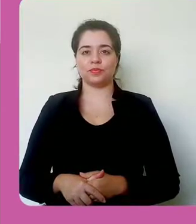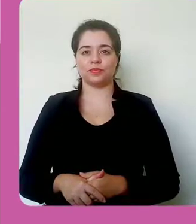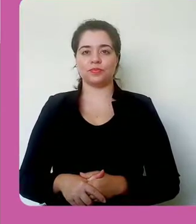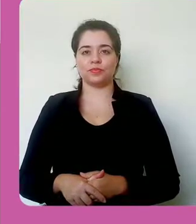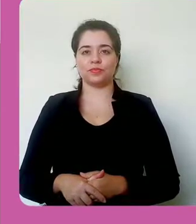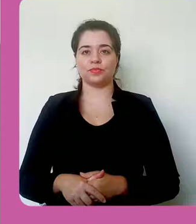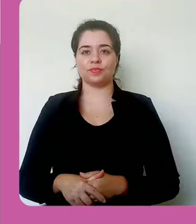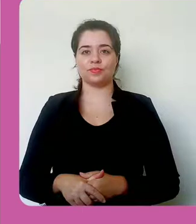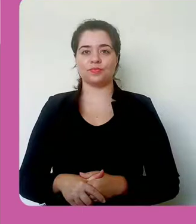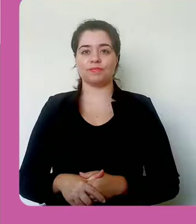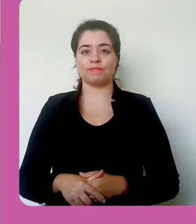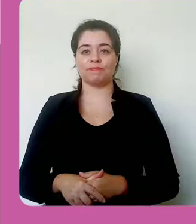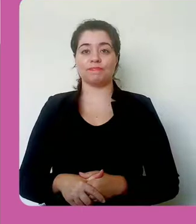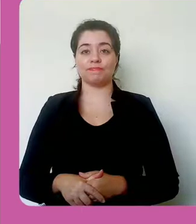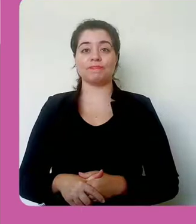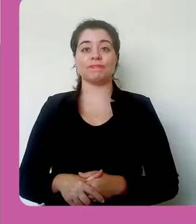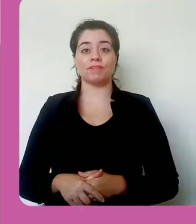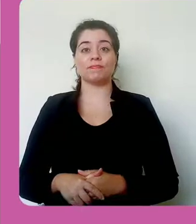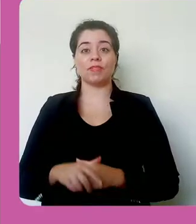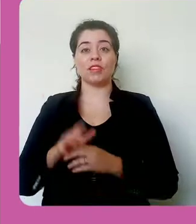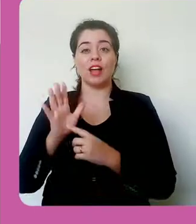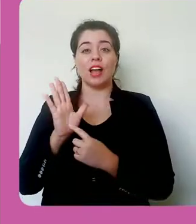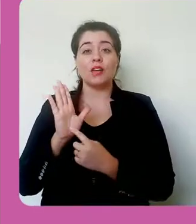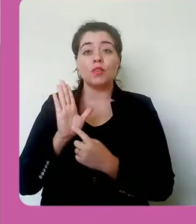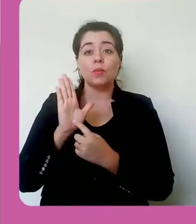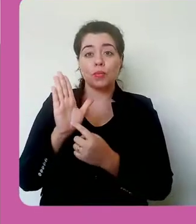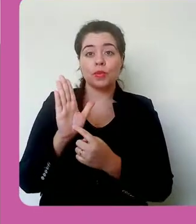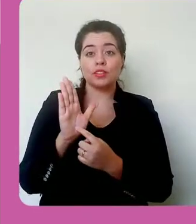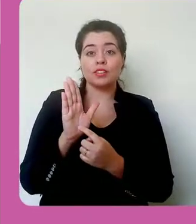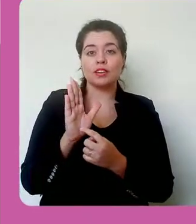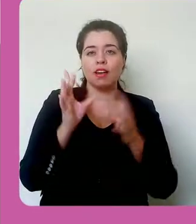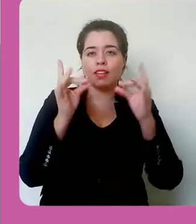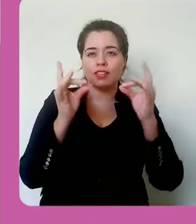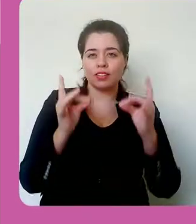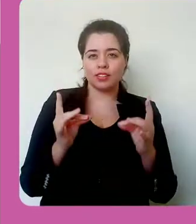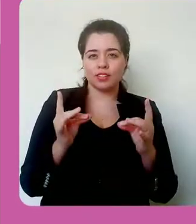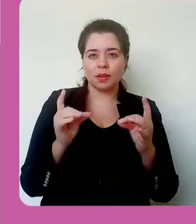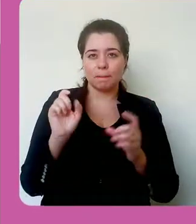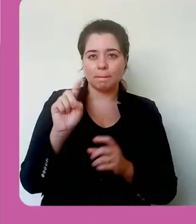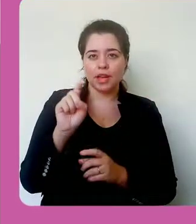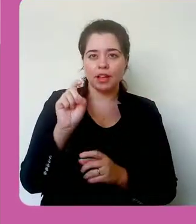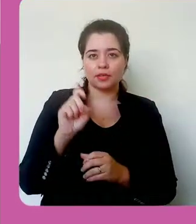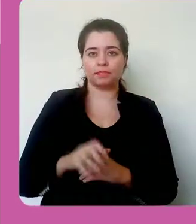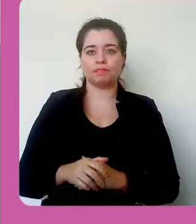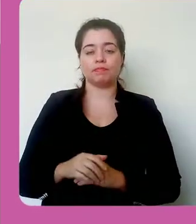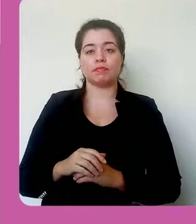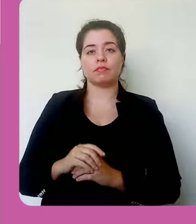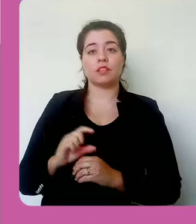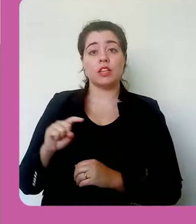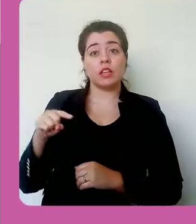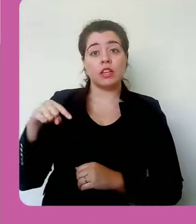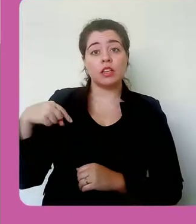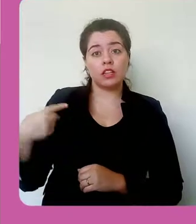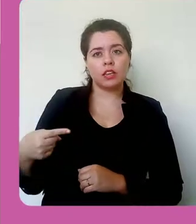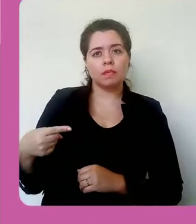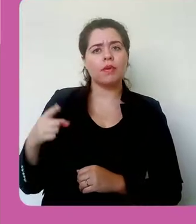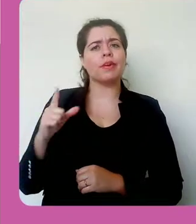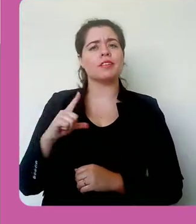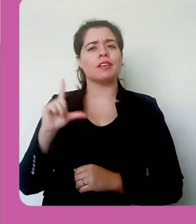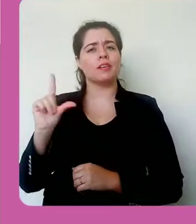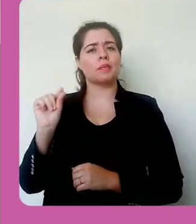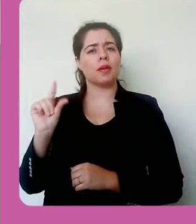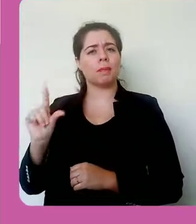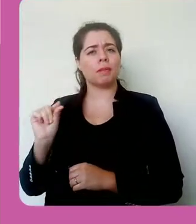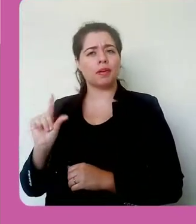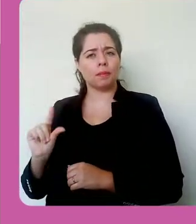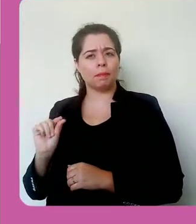nós temos algumas opções importantes. A primeira delas é a